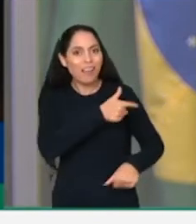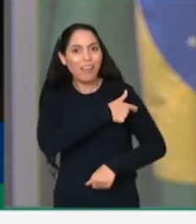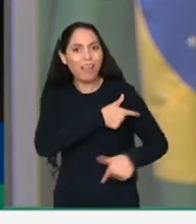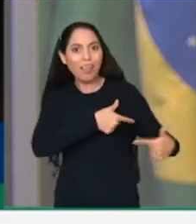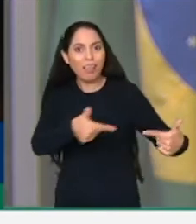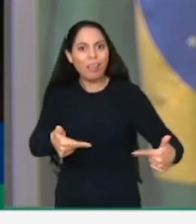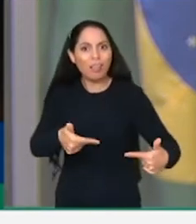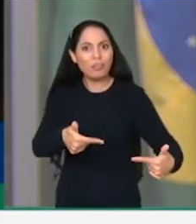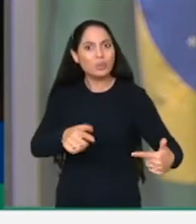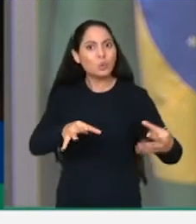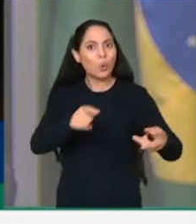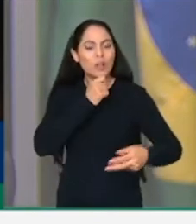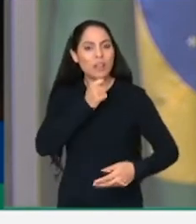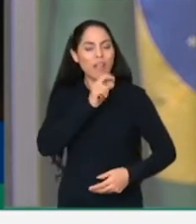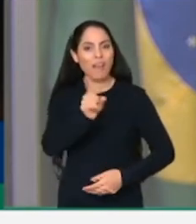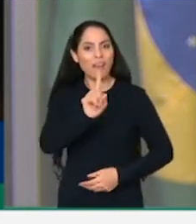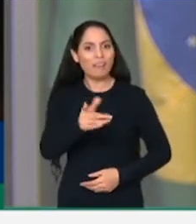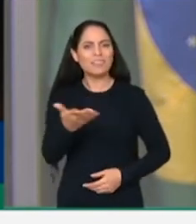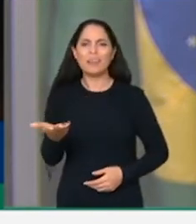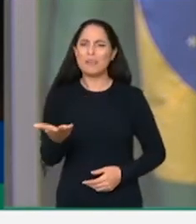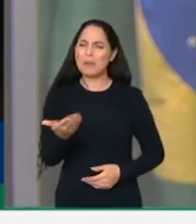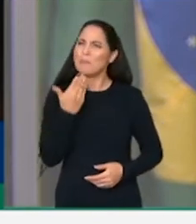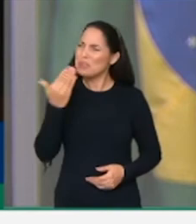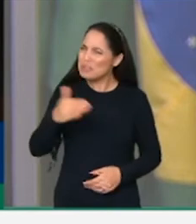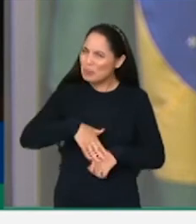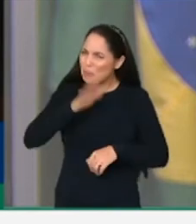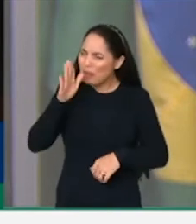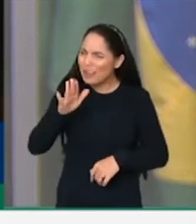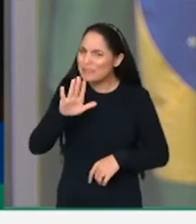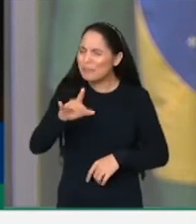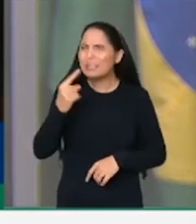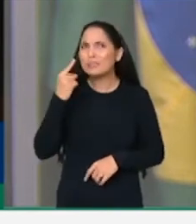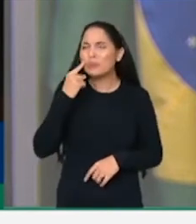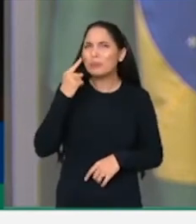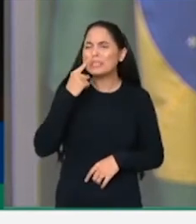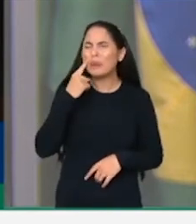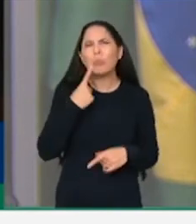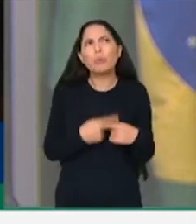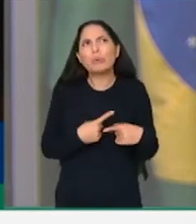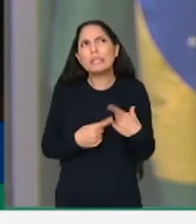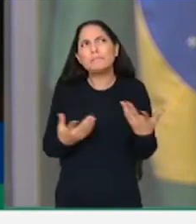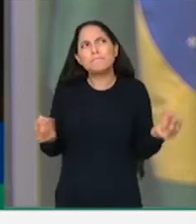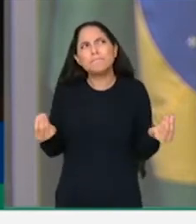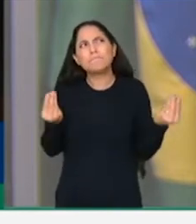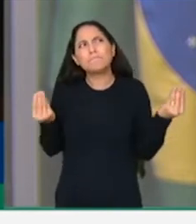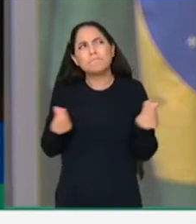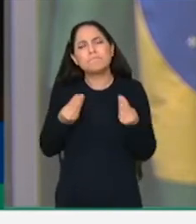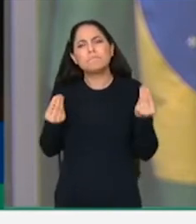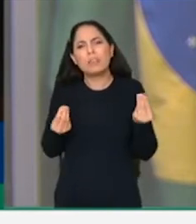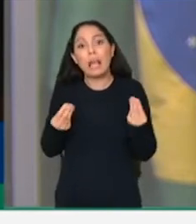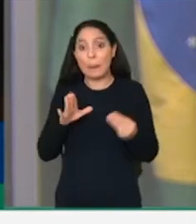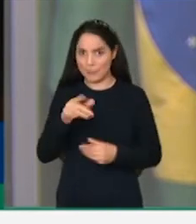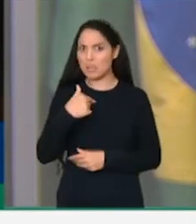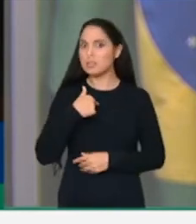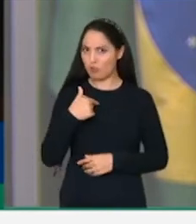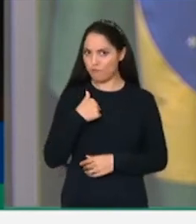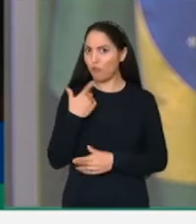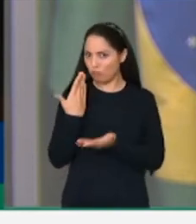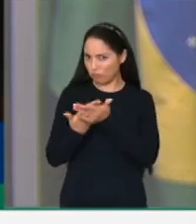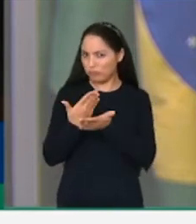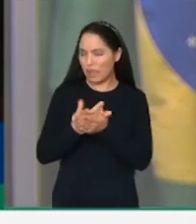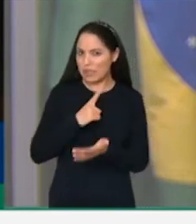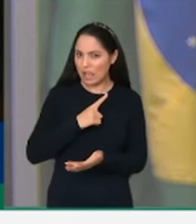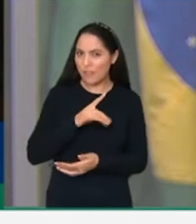em diversos municípios. E aí, eu fui entender por que isso está acontecendo. No final de semana, nos finais de semana,